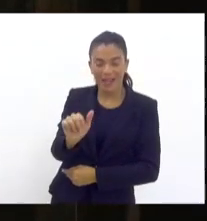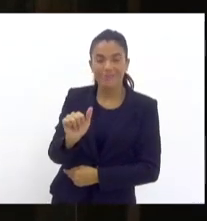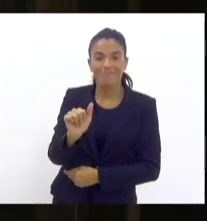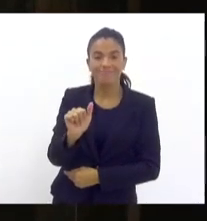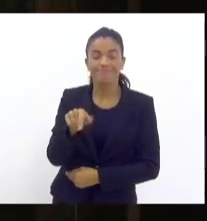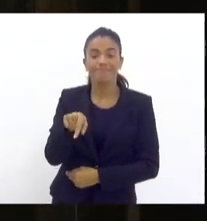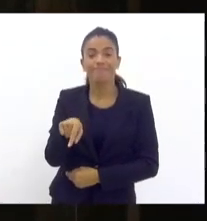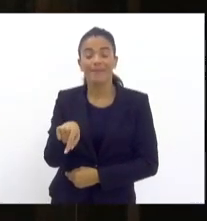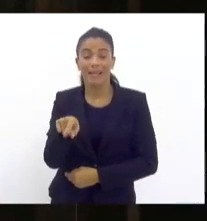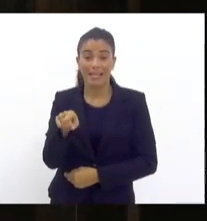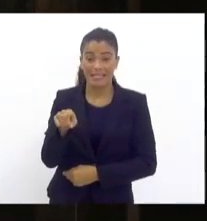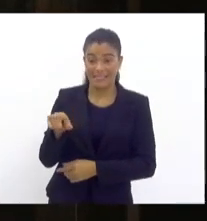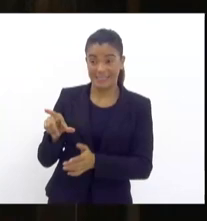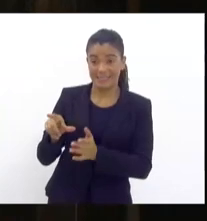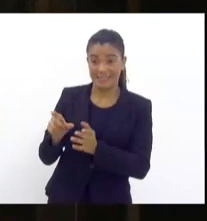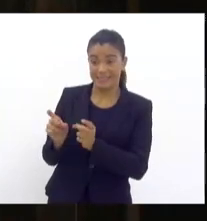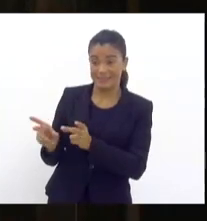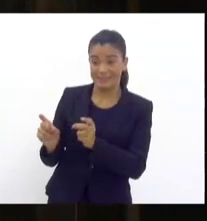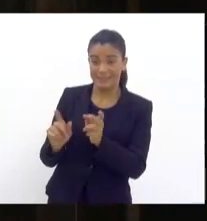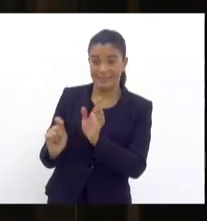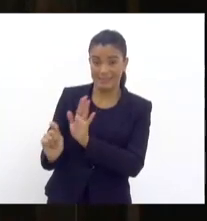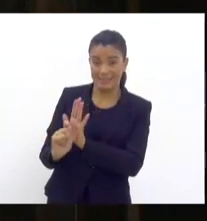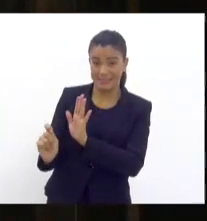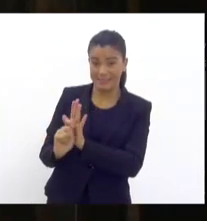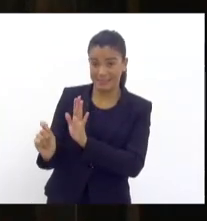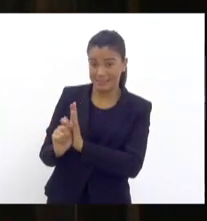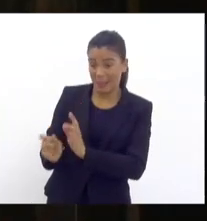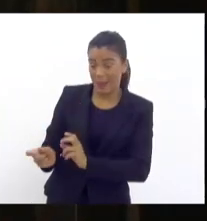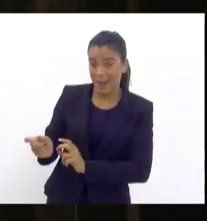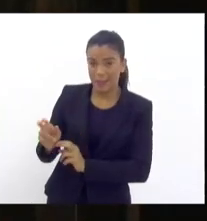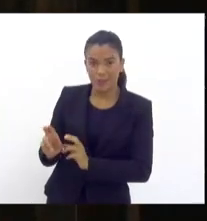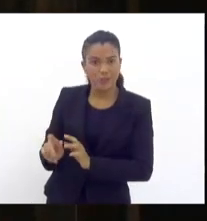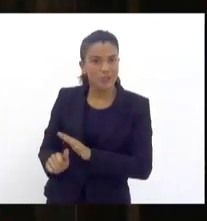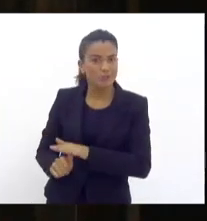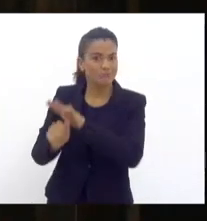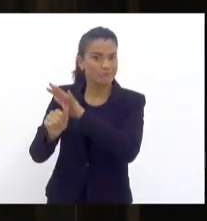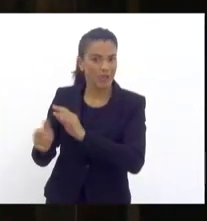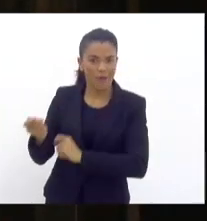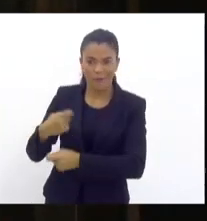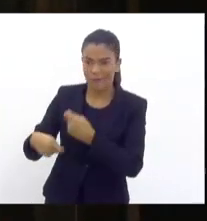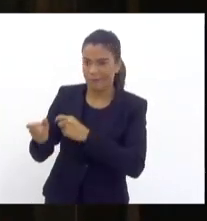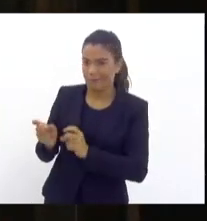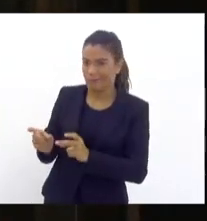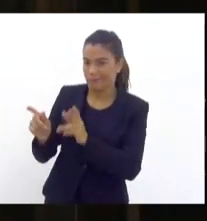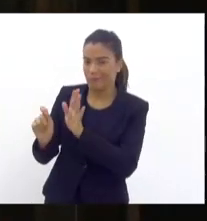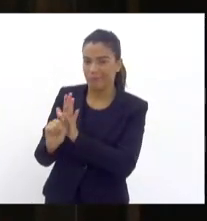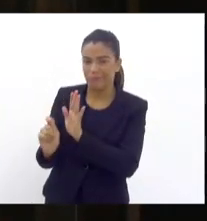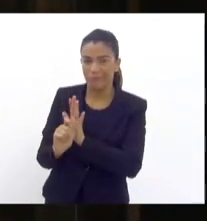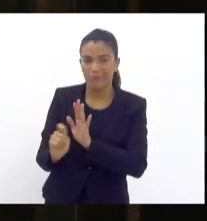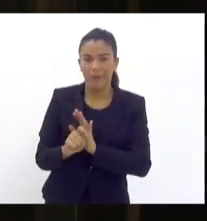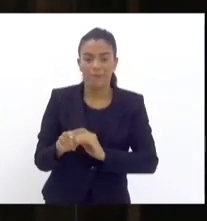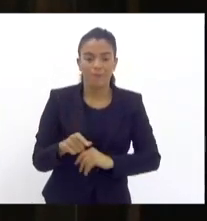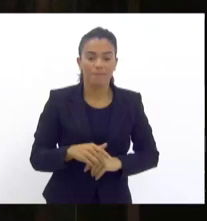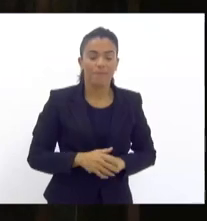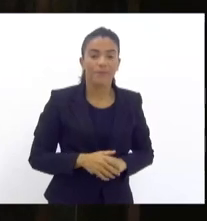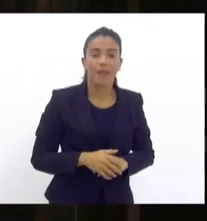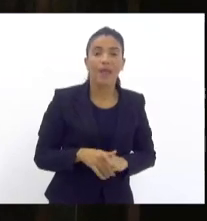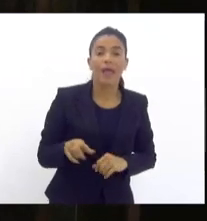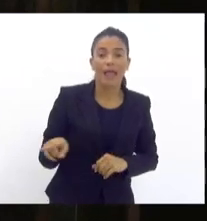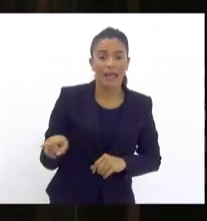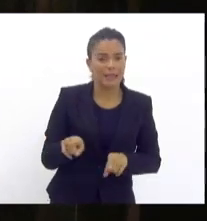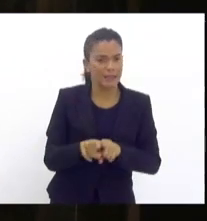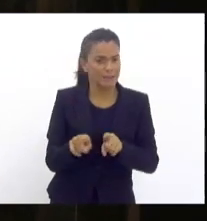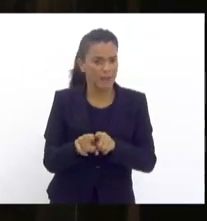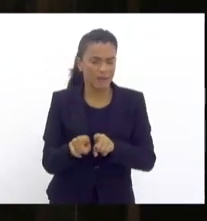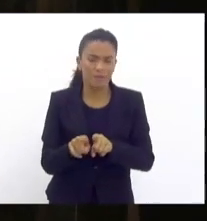esse traficante, esse chefe do tráfico, ele já veio de Belfort Roche com viés realmente praticar muitos roubos,